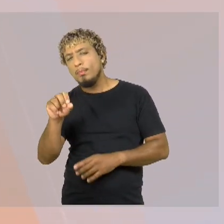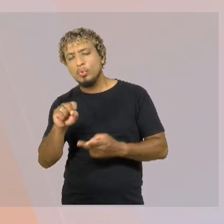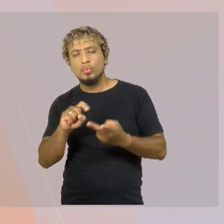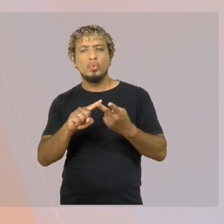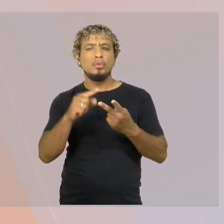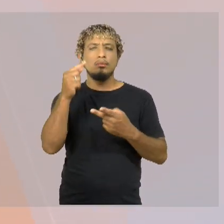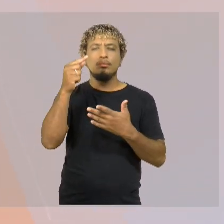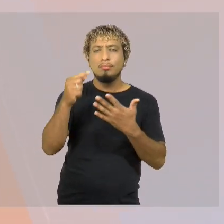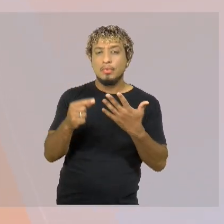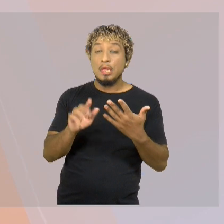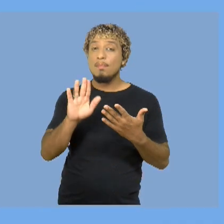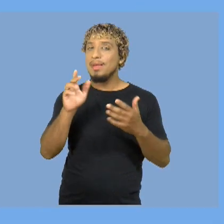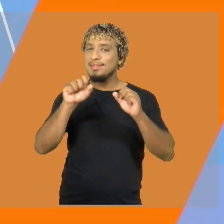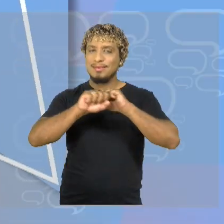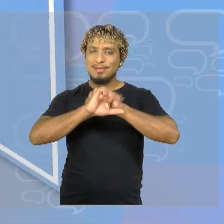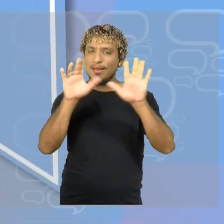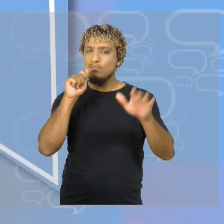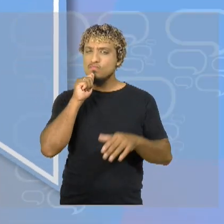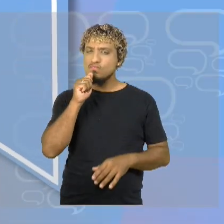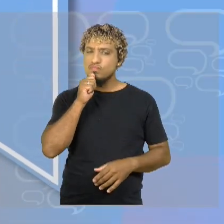uma etiologia muito clara.